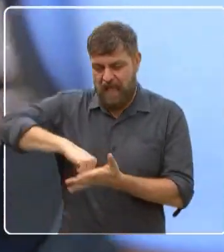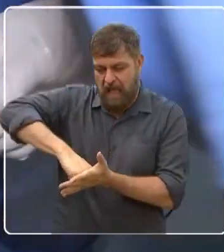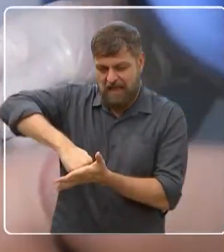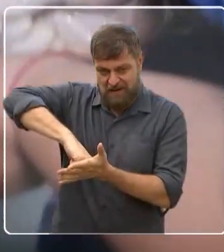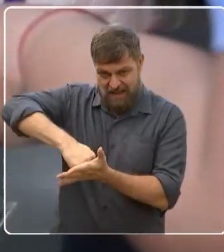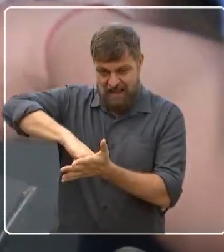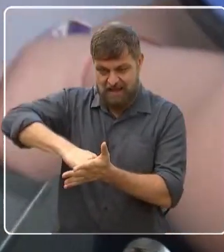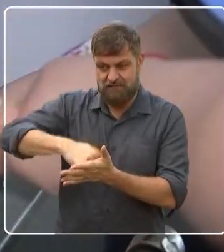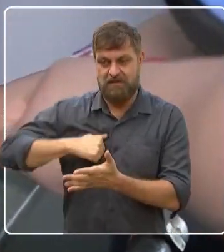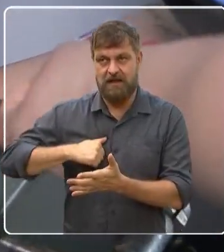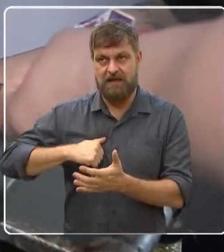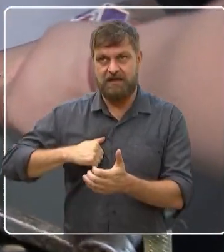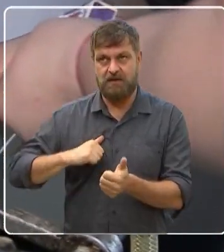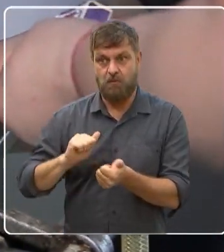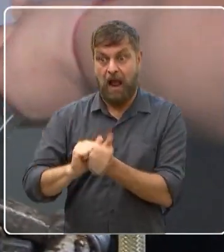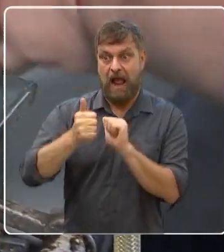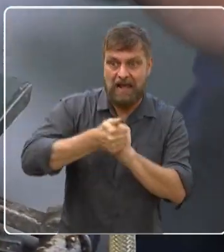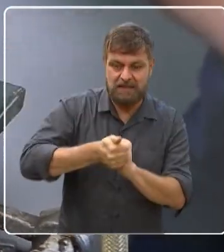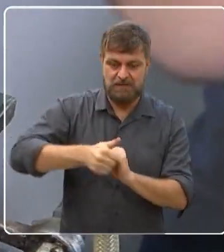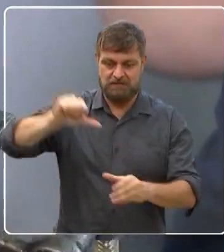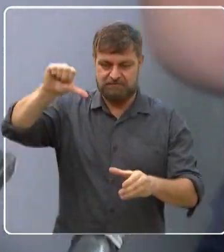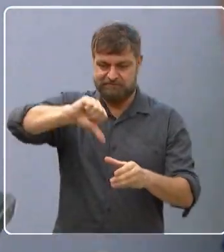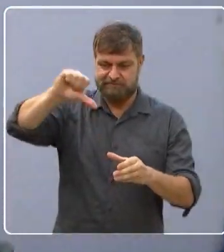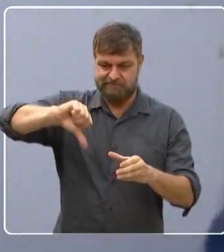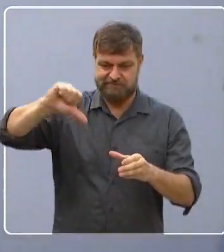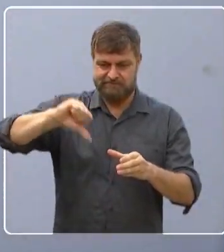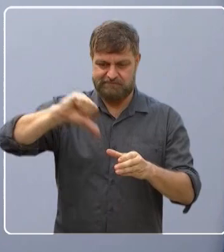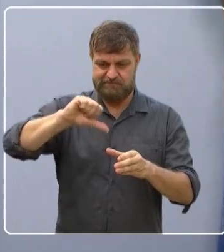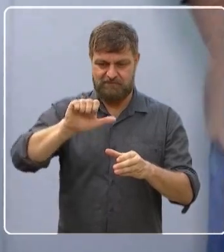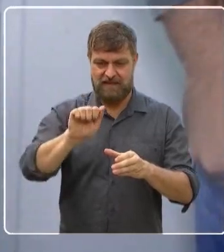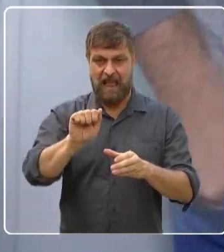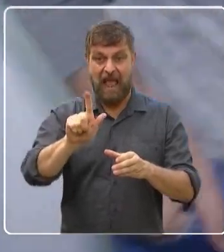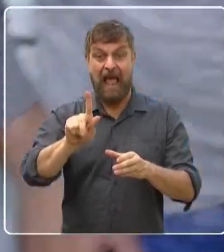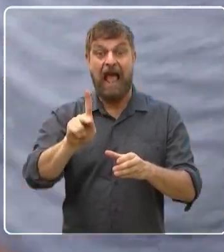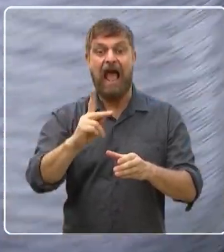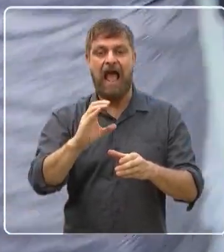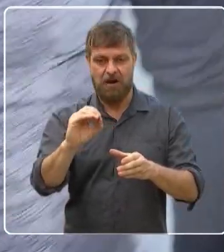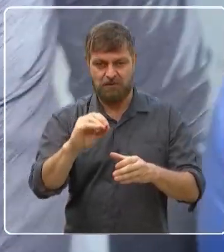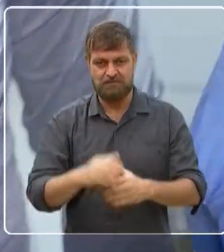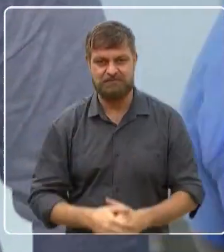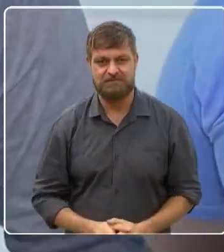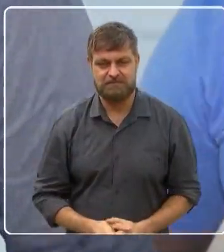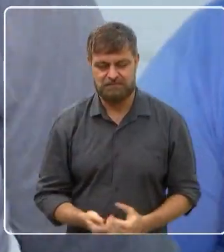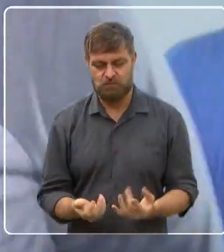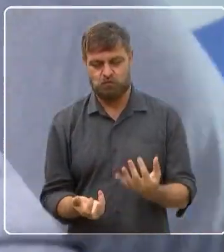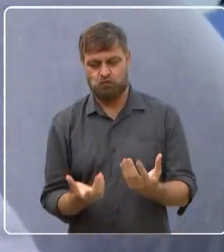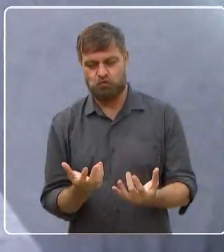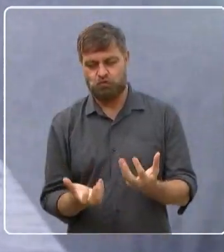triturado, né? É. Então eu uso esse daí. Uhum. Deixa eu refogar.